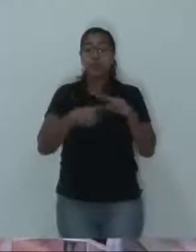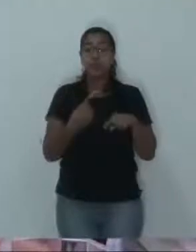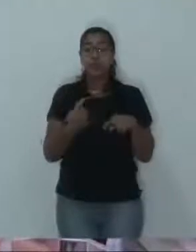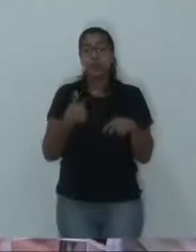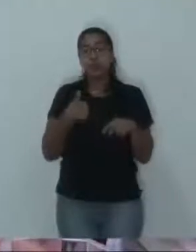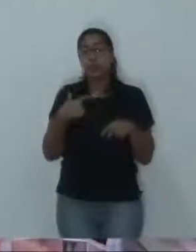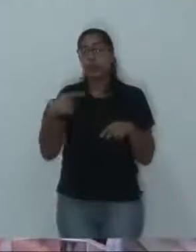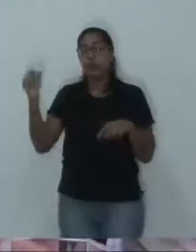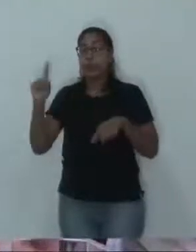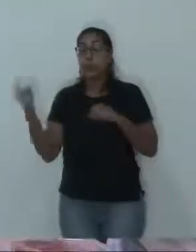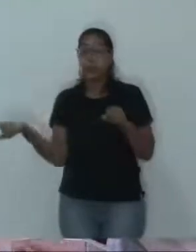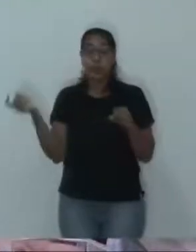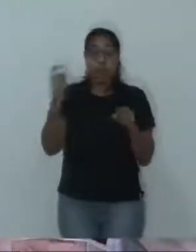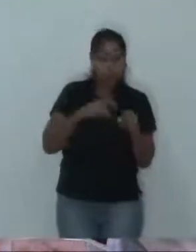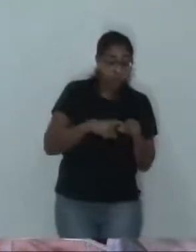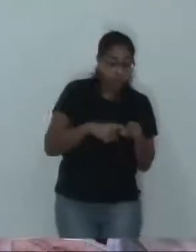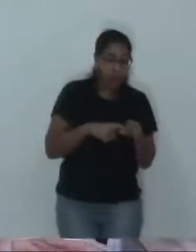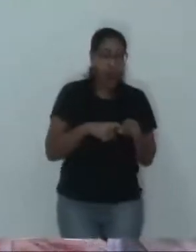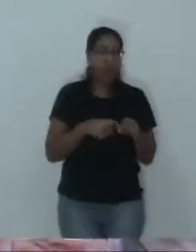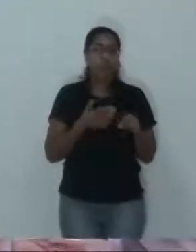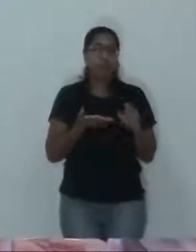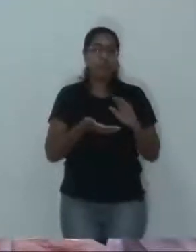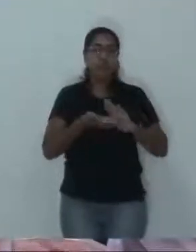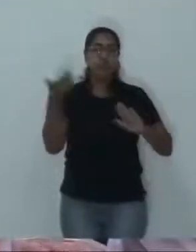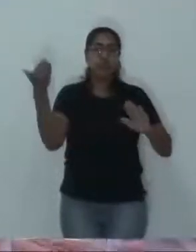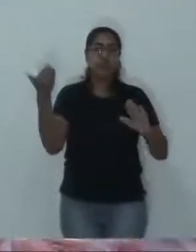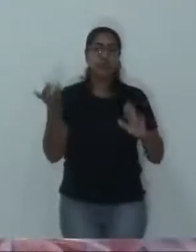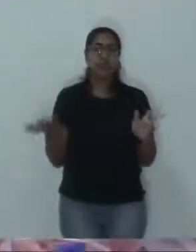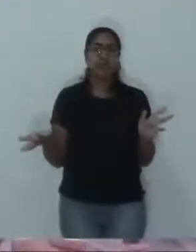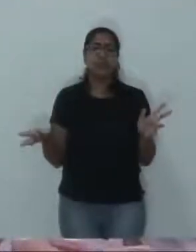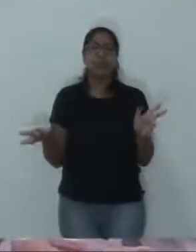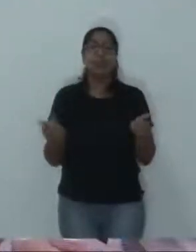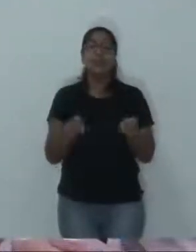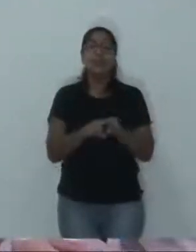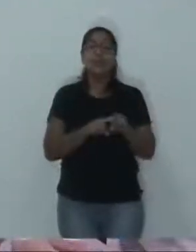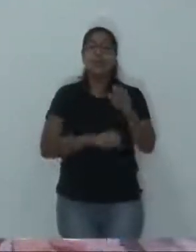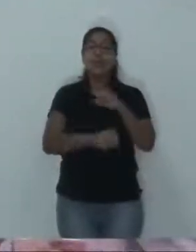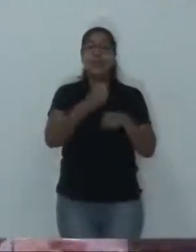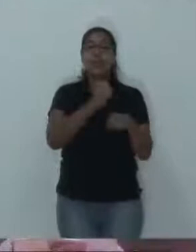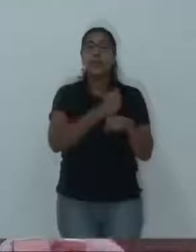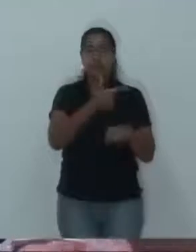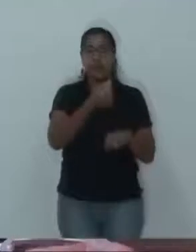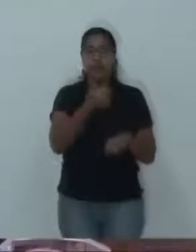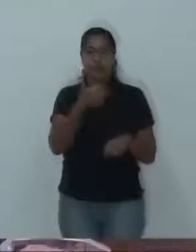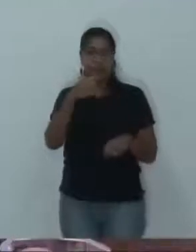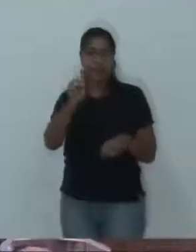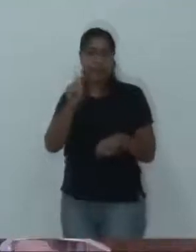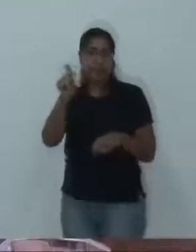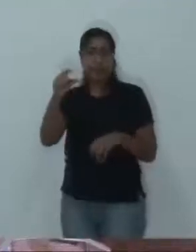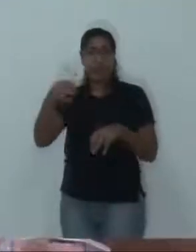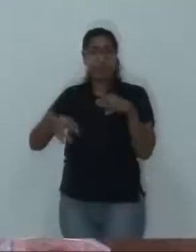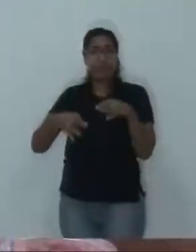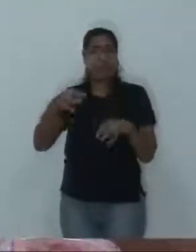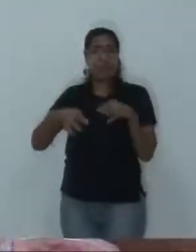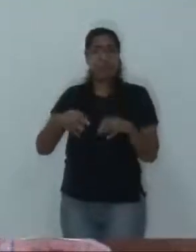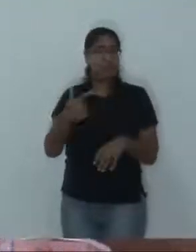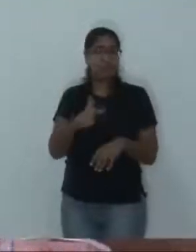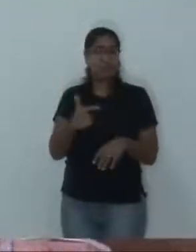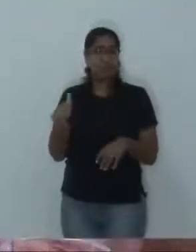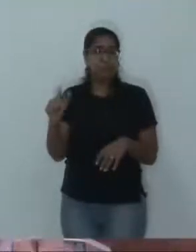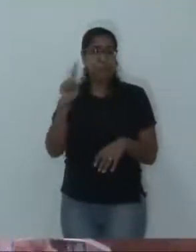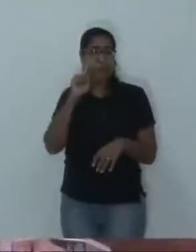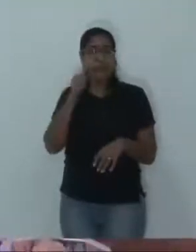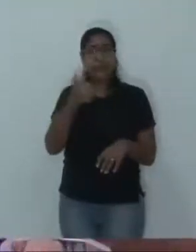Então, ele não entende o que ele está falando e as contas de 2018 não foram nem julgadas, está aqui, não foram, o último andamento, dia